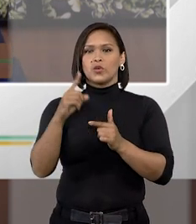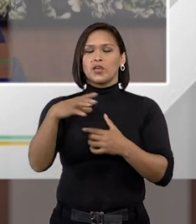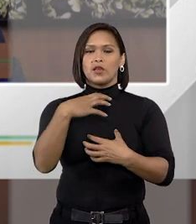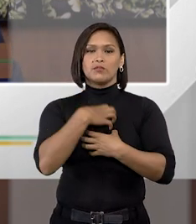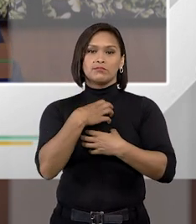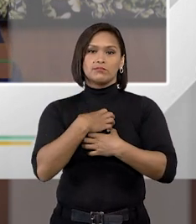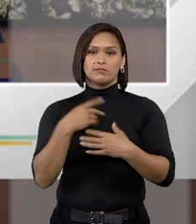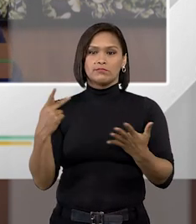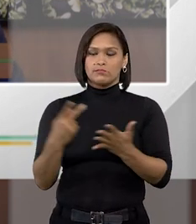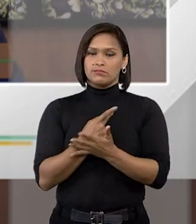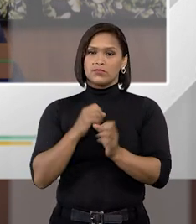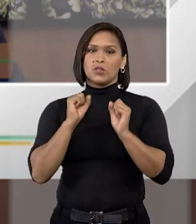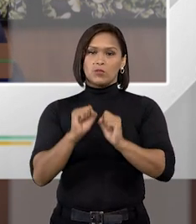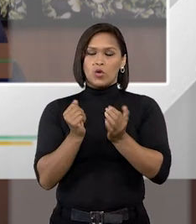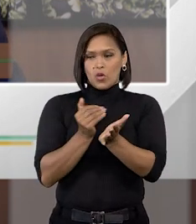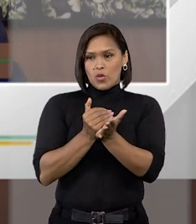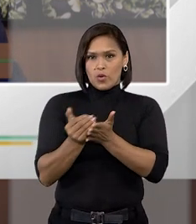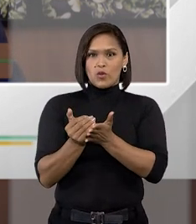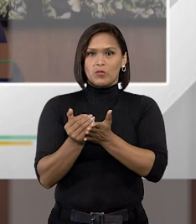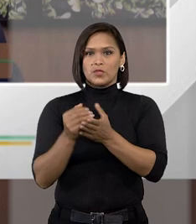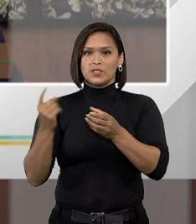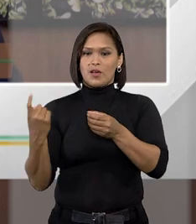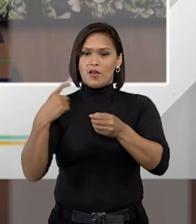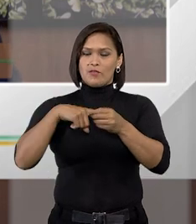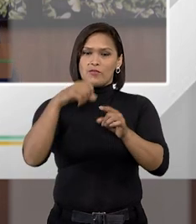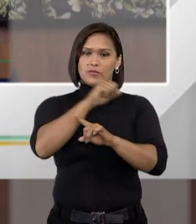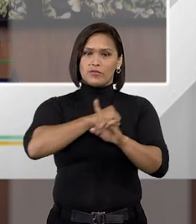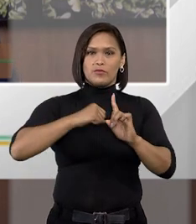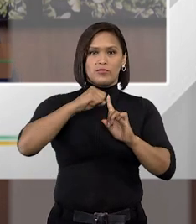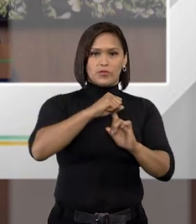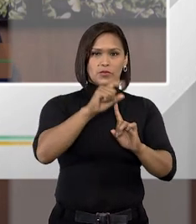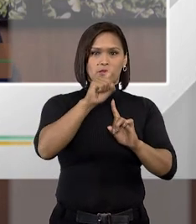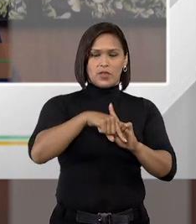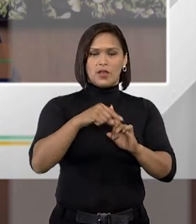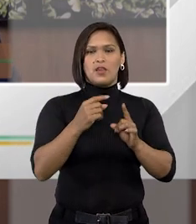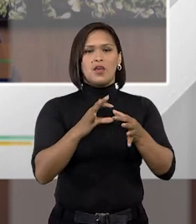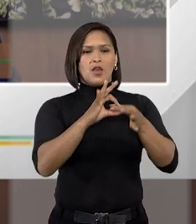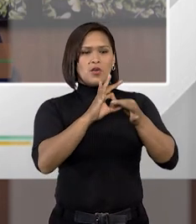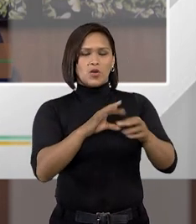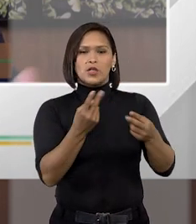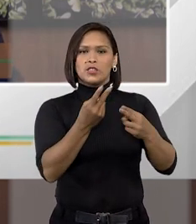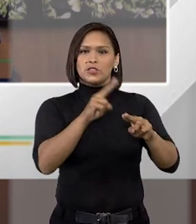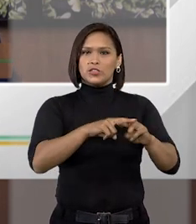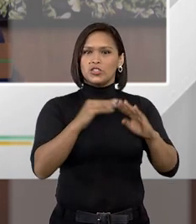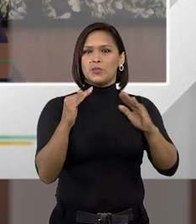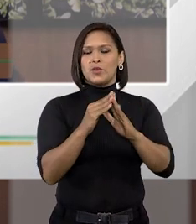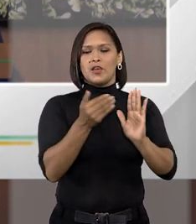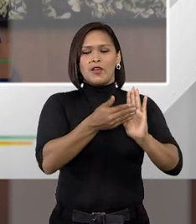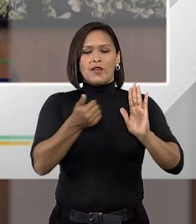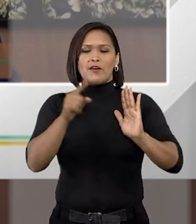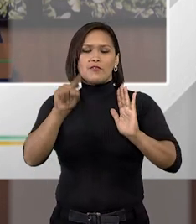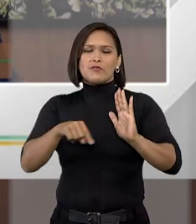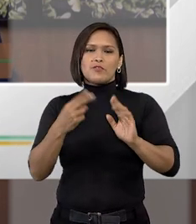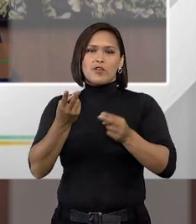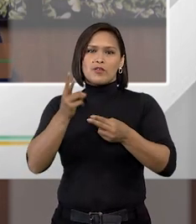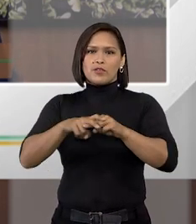o modo que você tem de começar a reinserção. No regime semiaberto não quer dizer que a pessoa fica fora